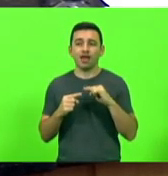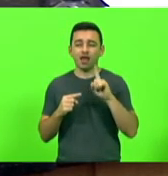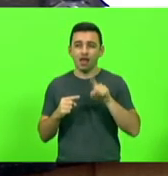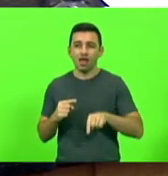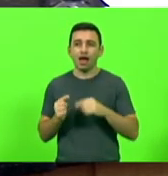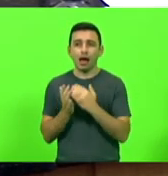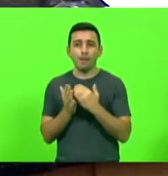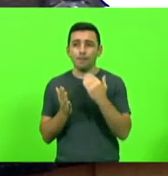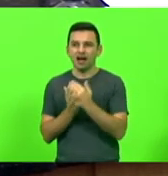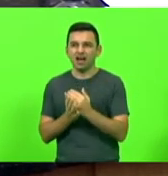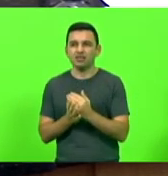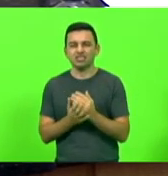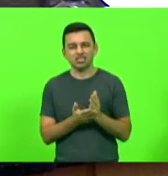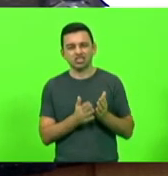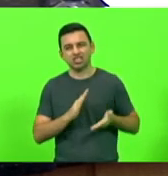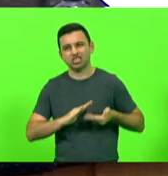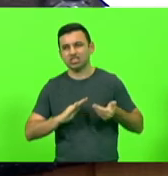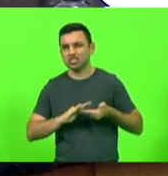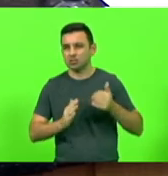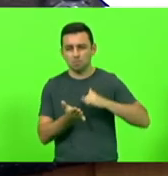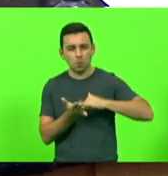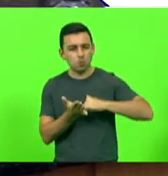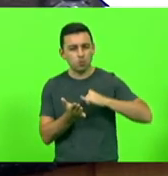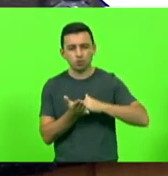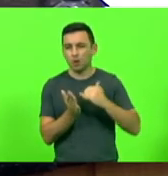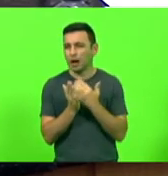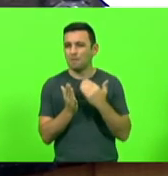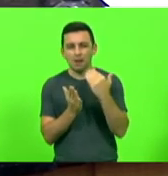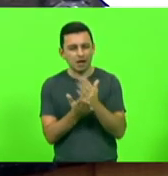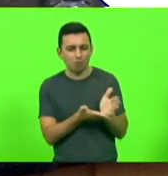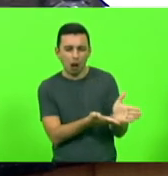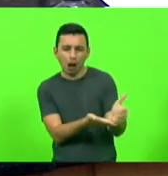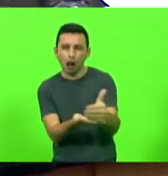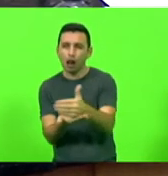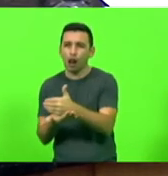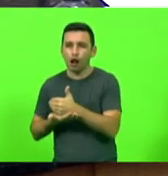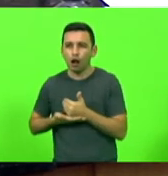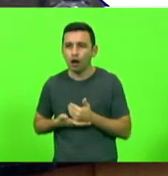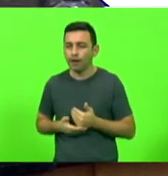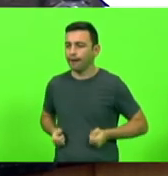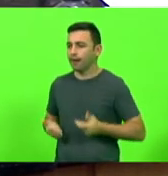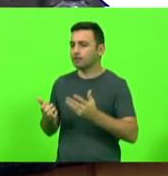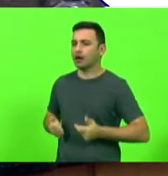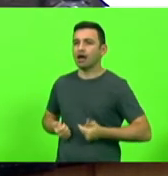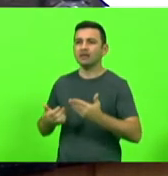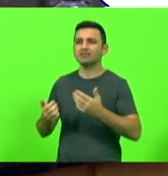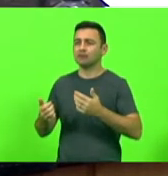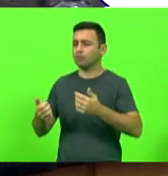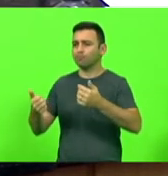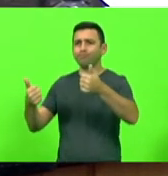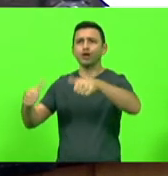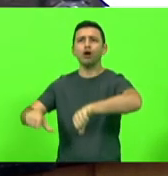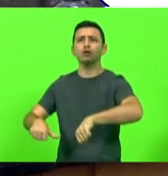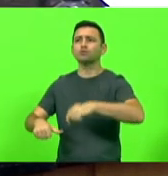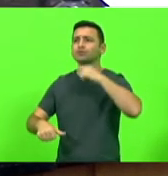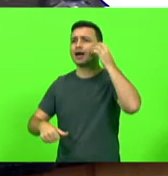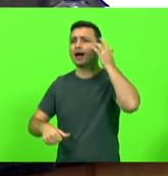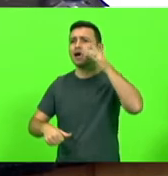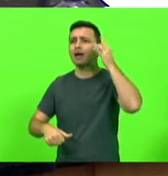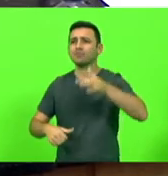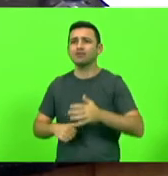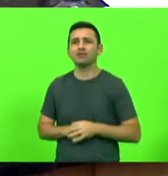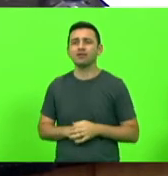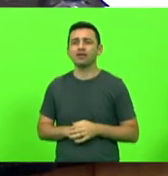de tirar dinheiro das pessoas para gastar de forma ineficiente com as pessoas, porque, quando o Estado gasta